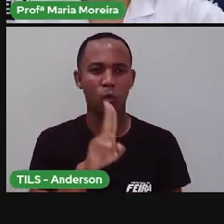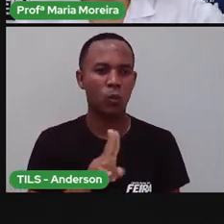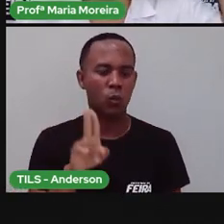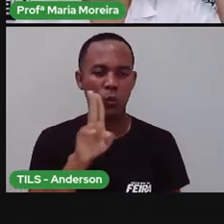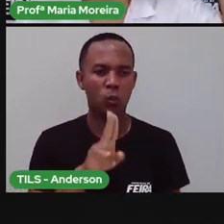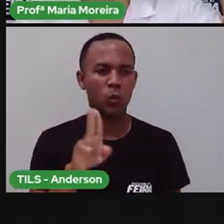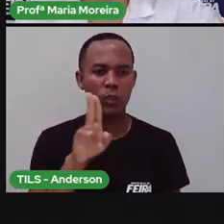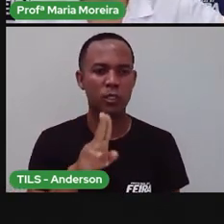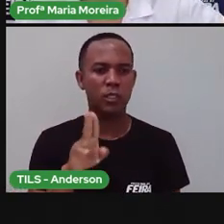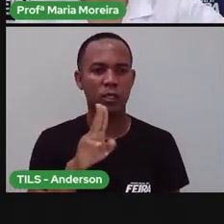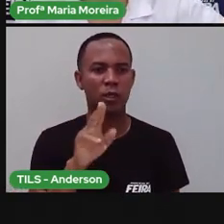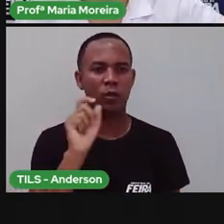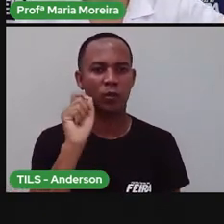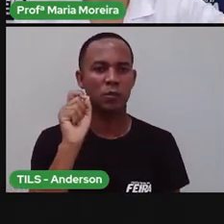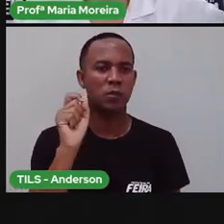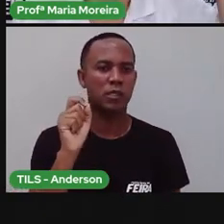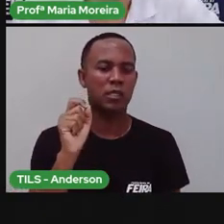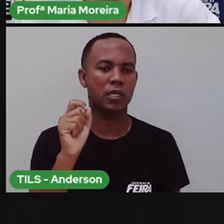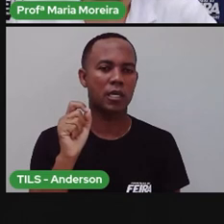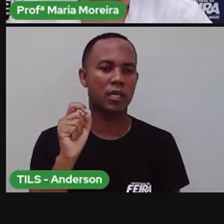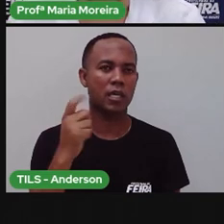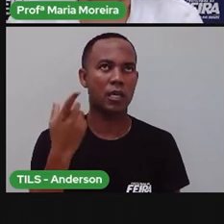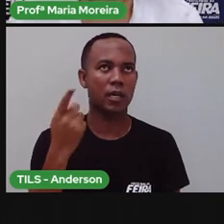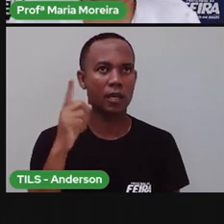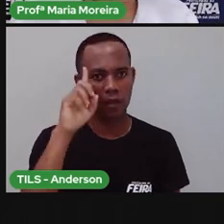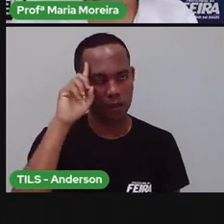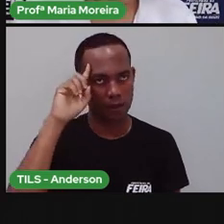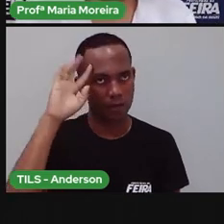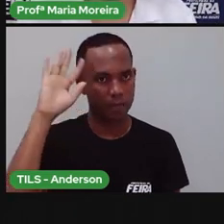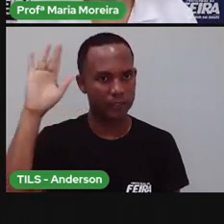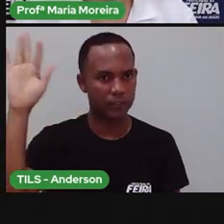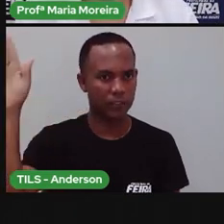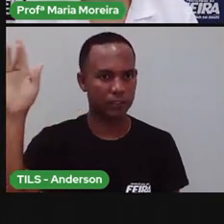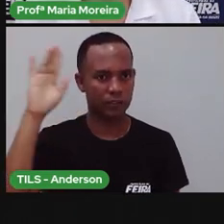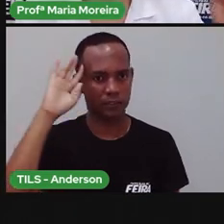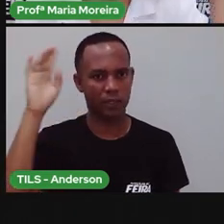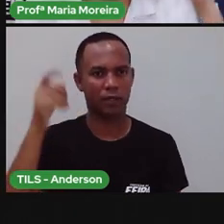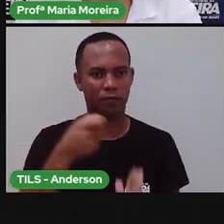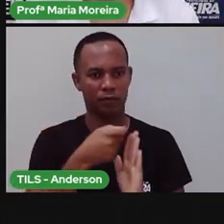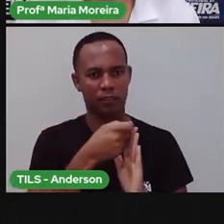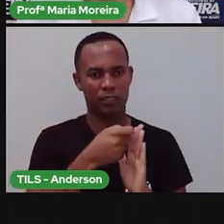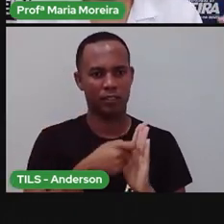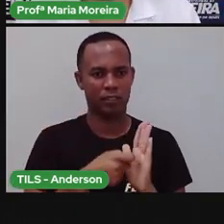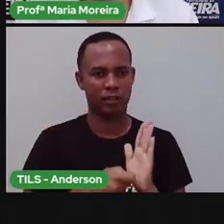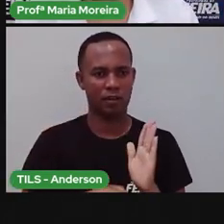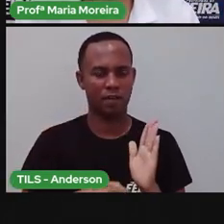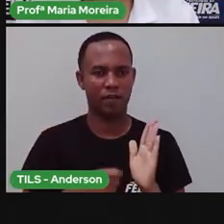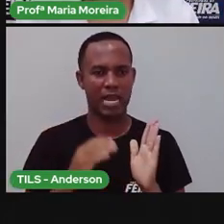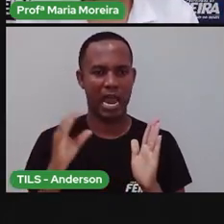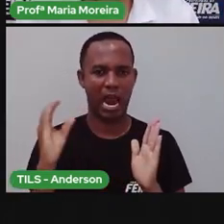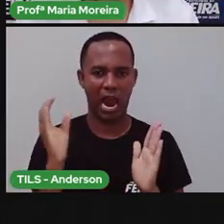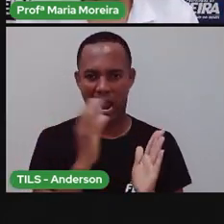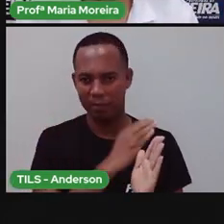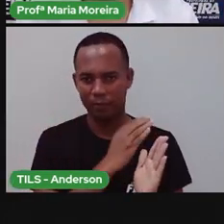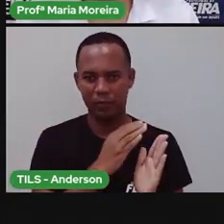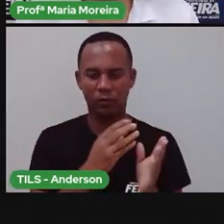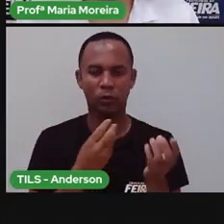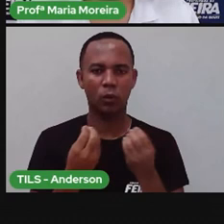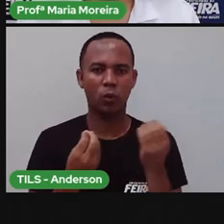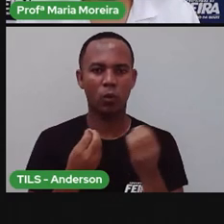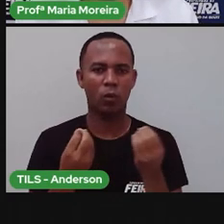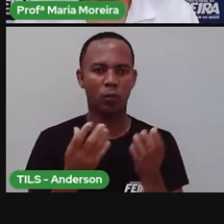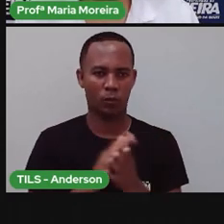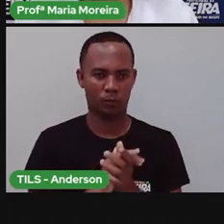Não esqueçam de fechar os olhinhos, tá? Não se forcem a escrever rápido. Mas tentem escrever. Certo?